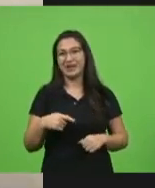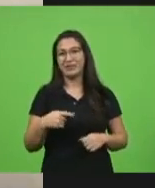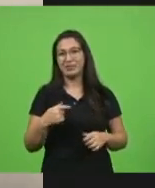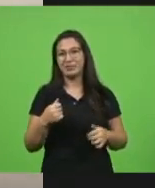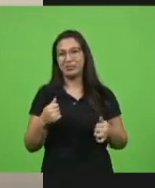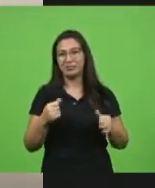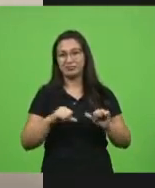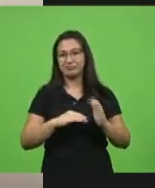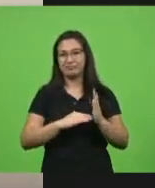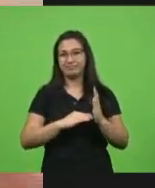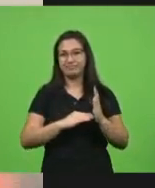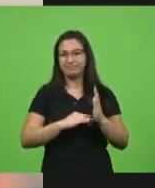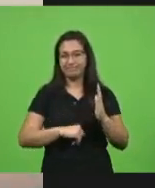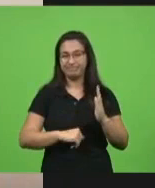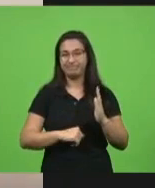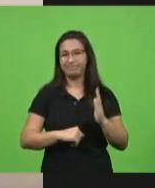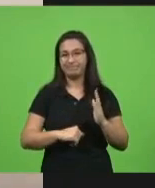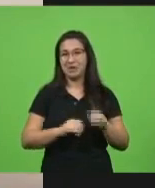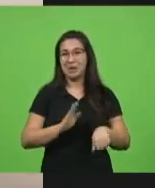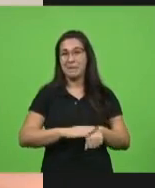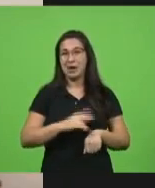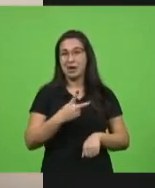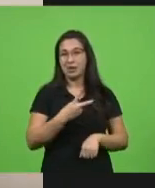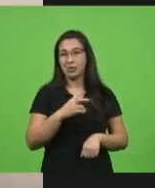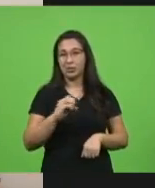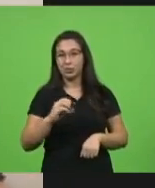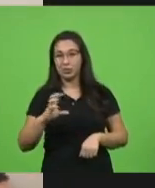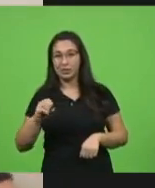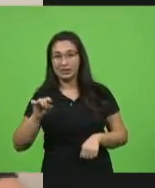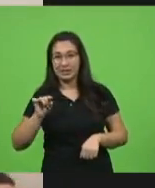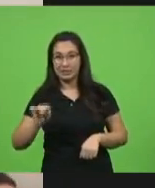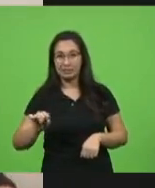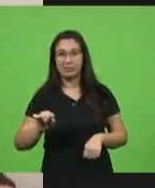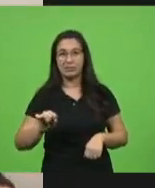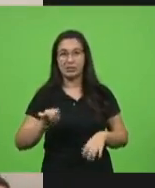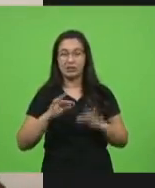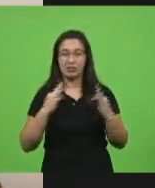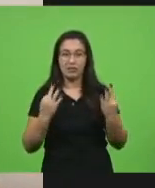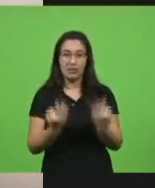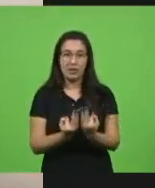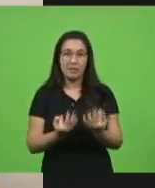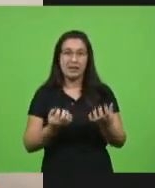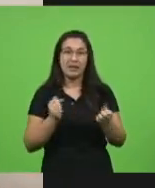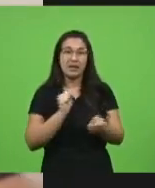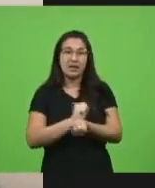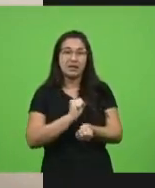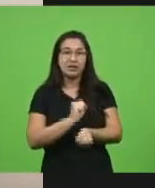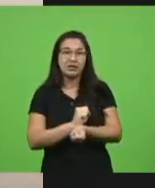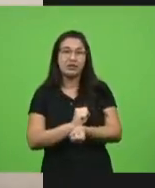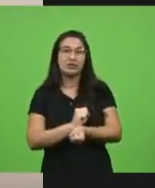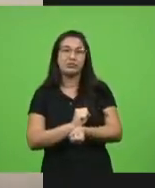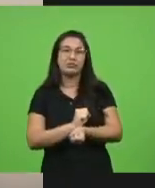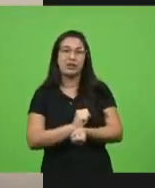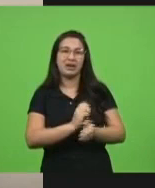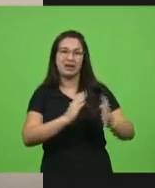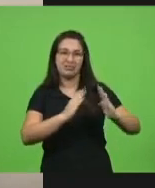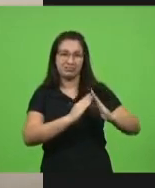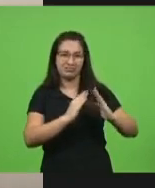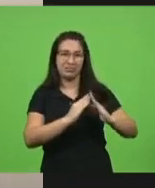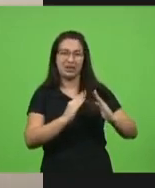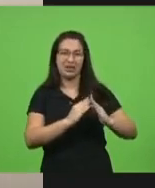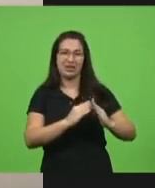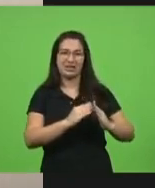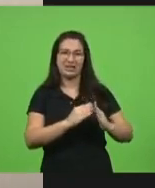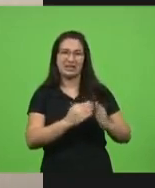São mais de 200 mil famílias esperando para ter um teto. Além dessas,